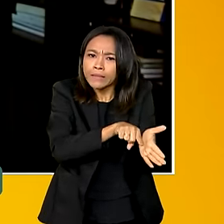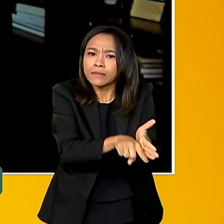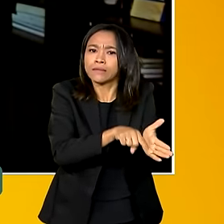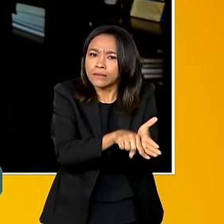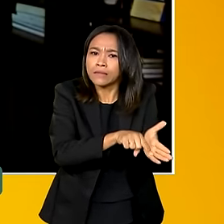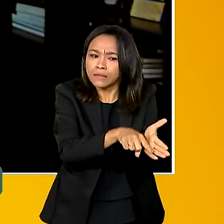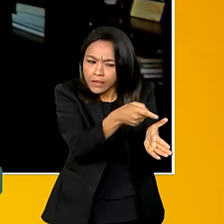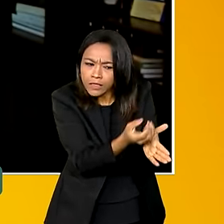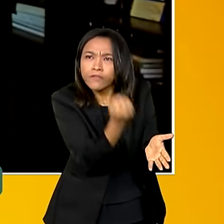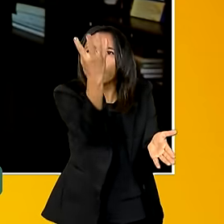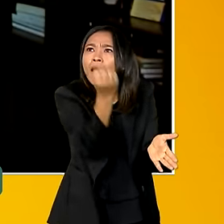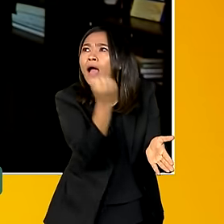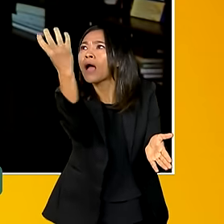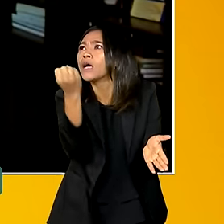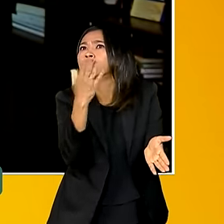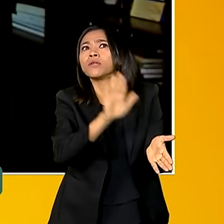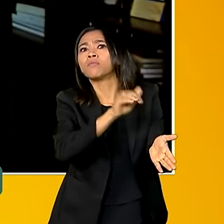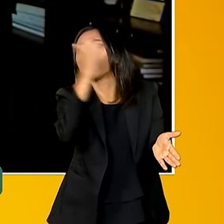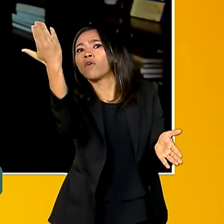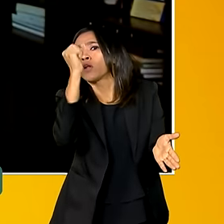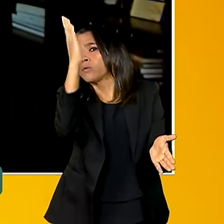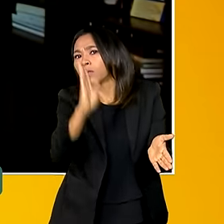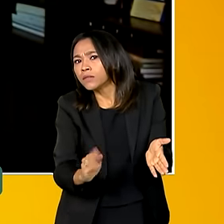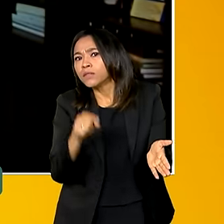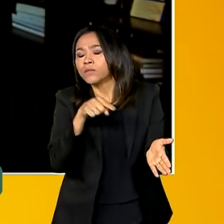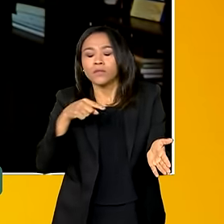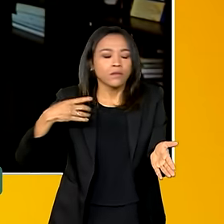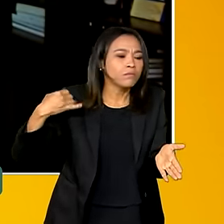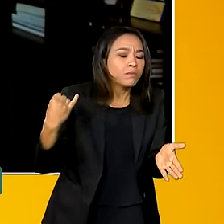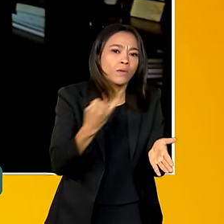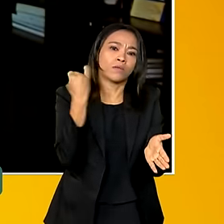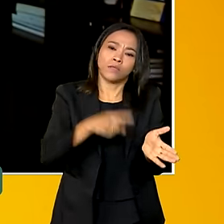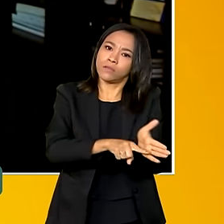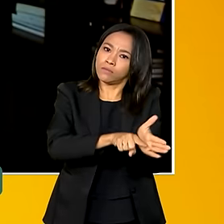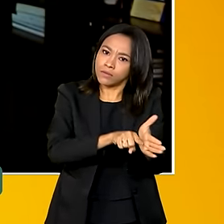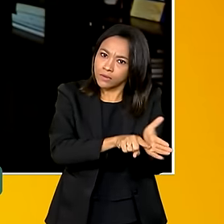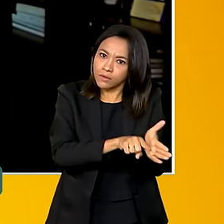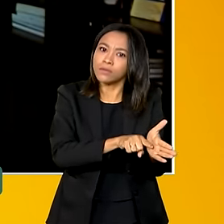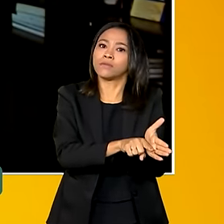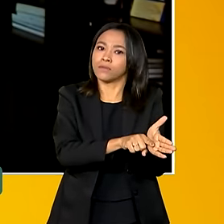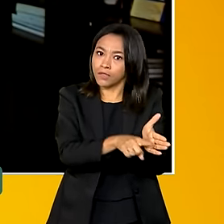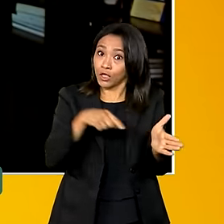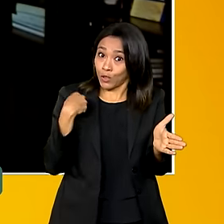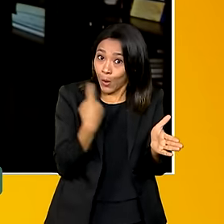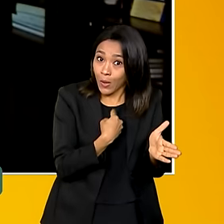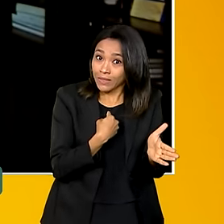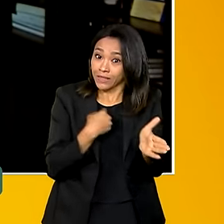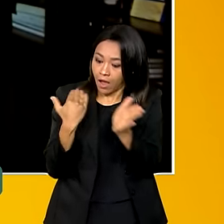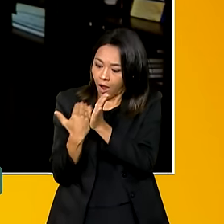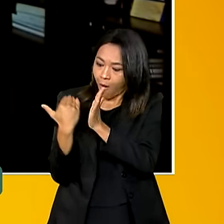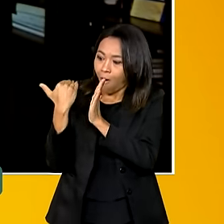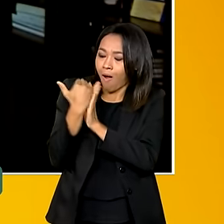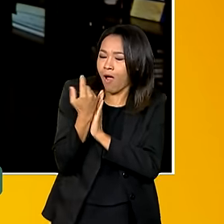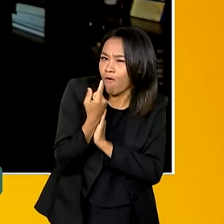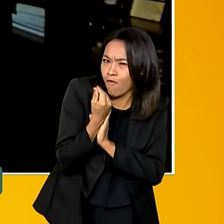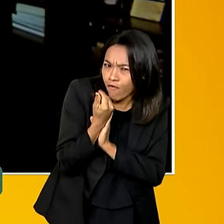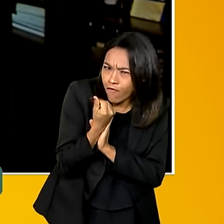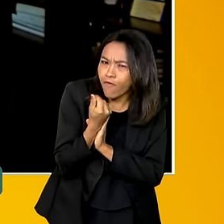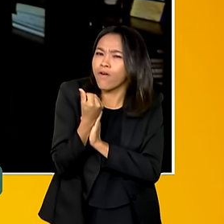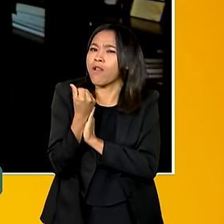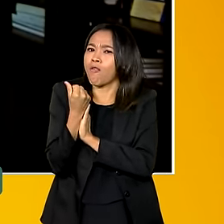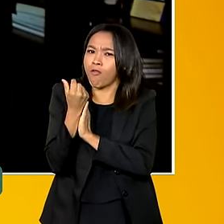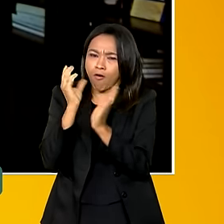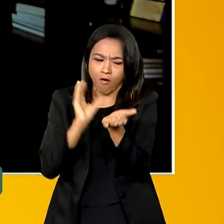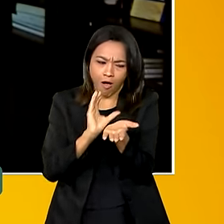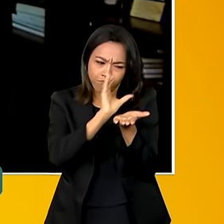para o exterior, pesquisa de campo. Elas são importantíssimas e, realmente, nós aumentamos o valor dessas bolsas,